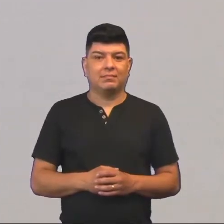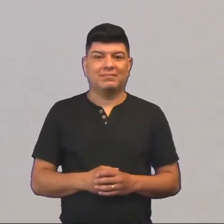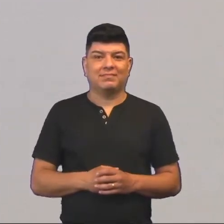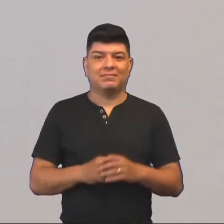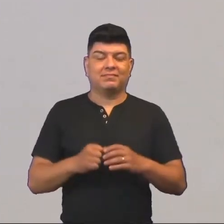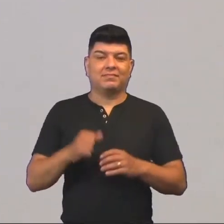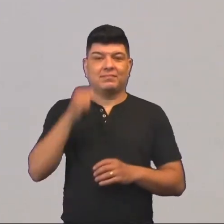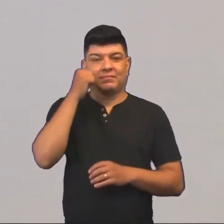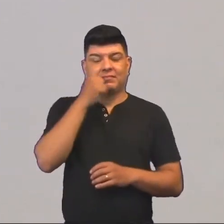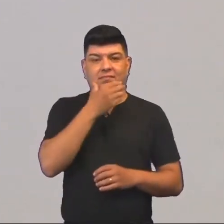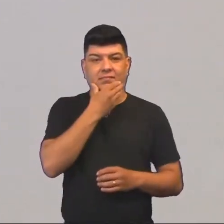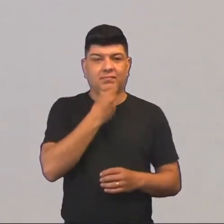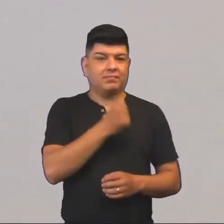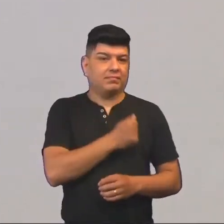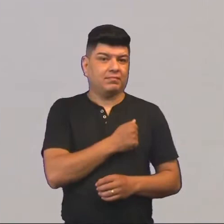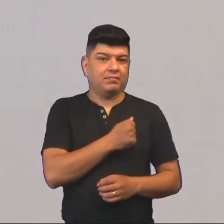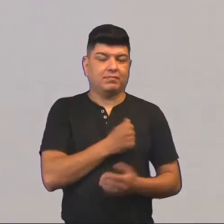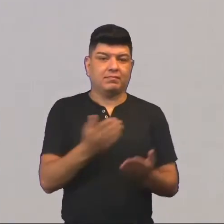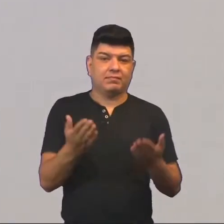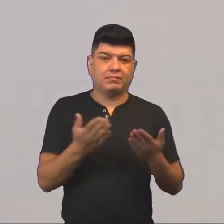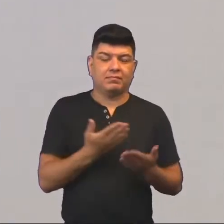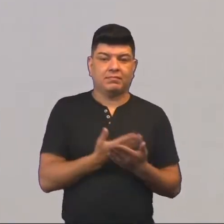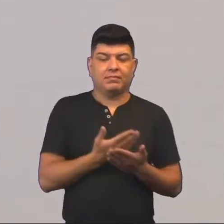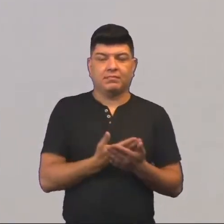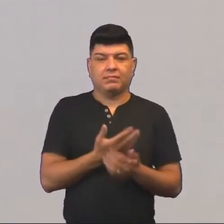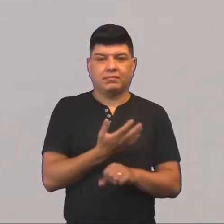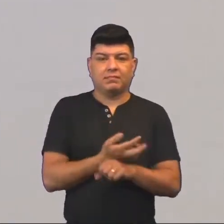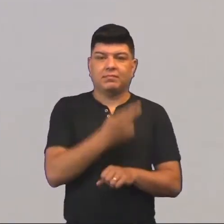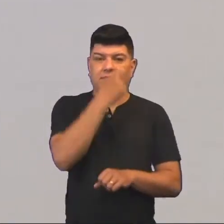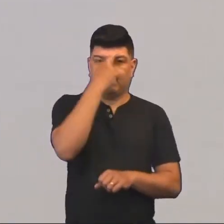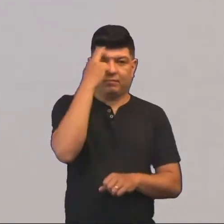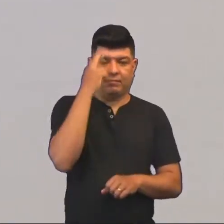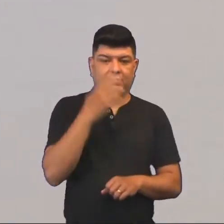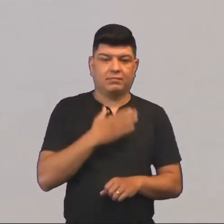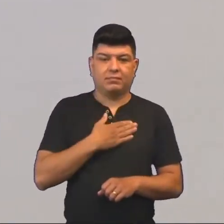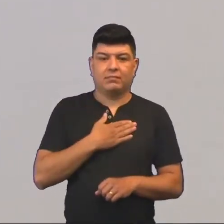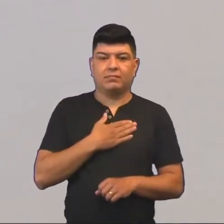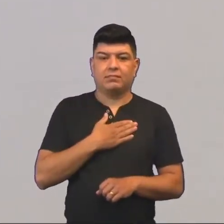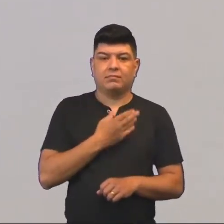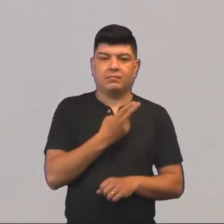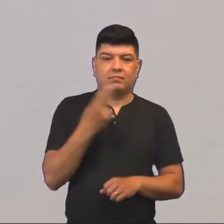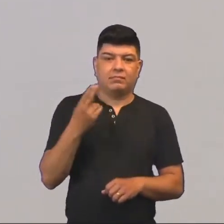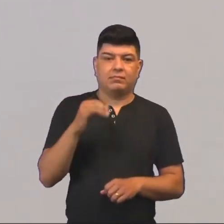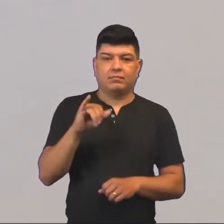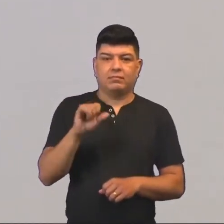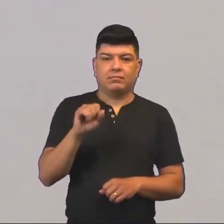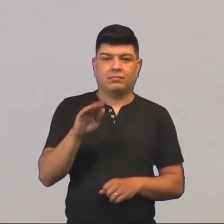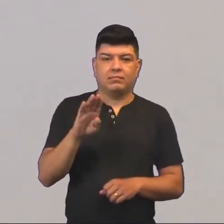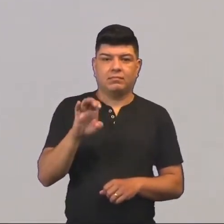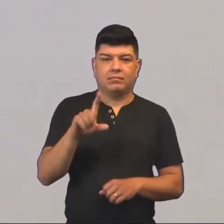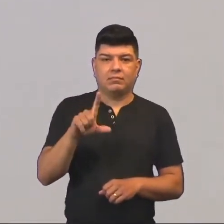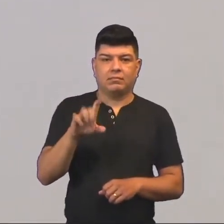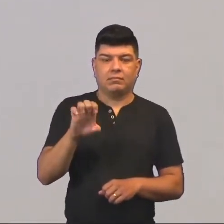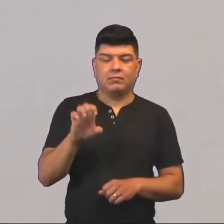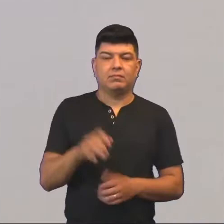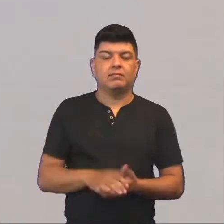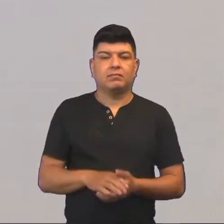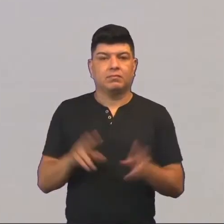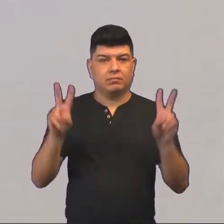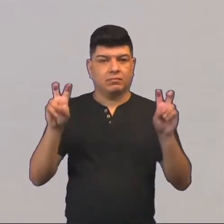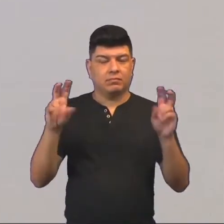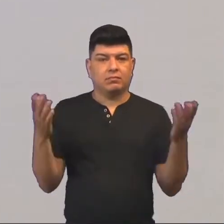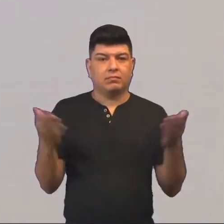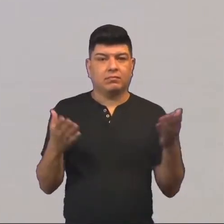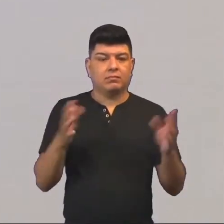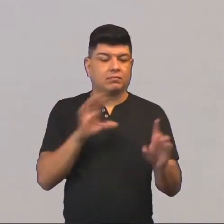Olá, alunos e alunos. Bem-vindos a mais uma aula de história. Eu sou a professora Isabelle. Hoje nós vamos estudar um pouco